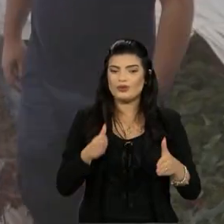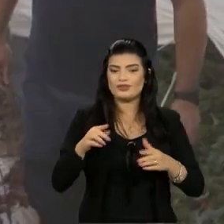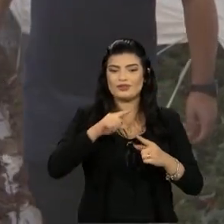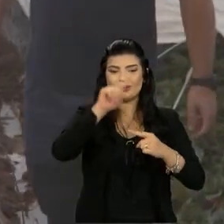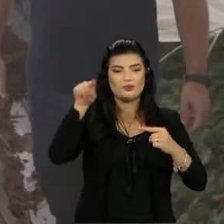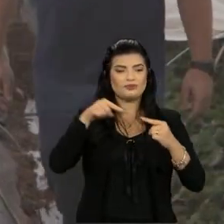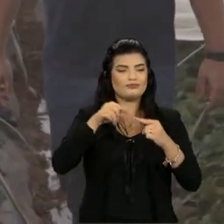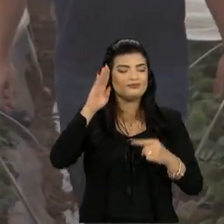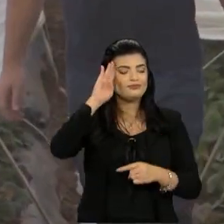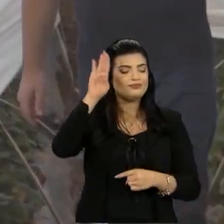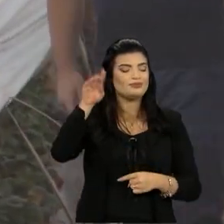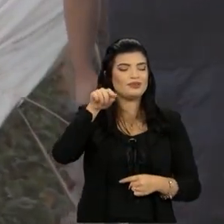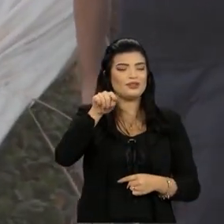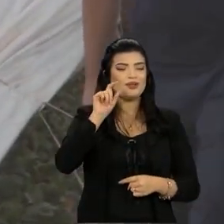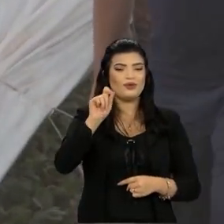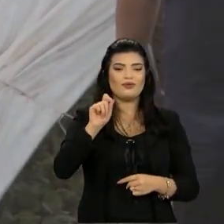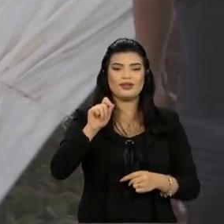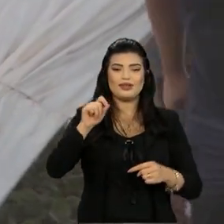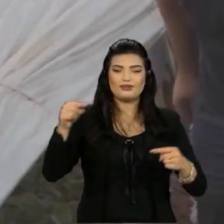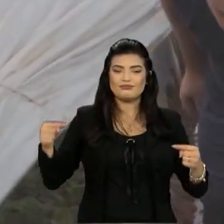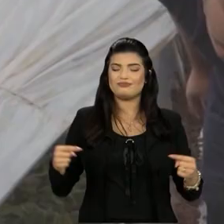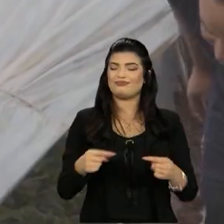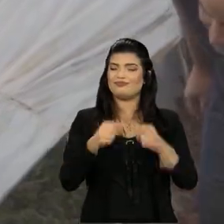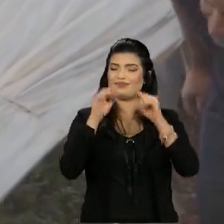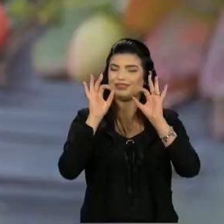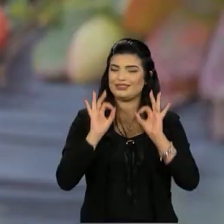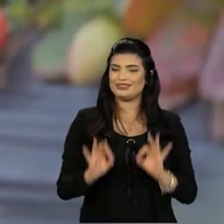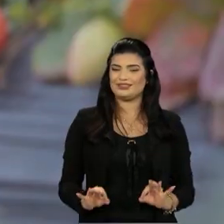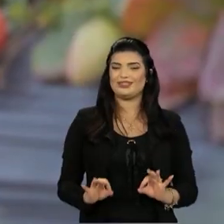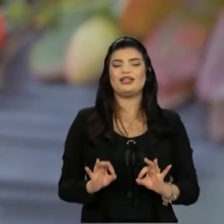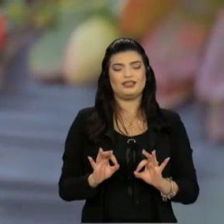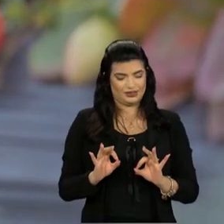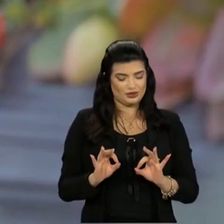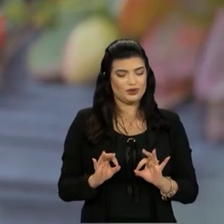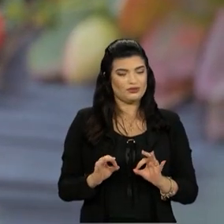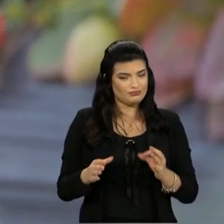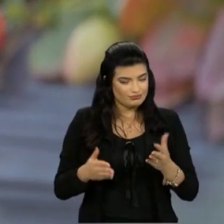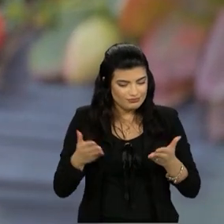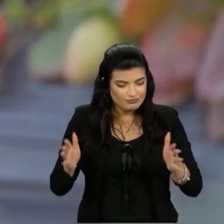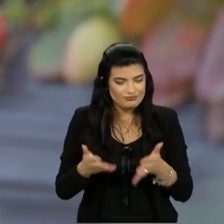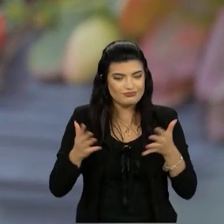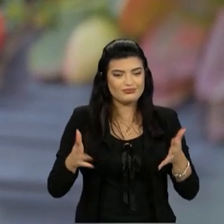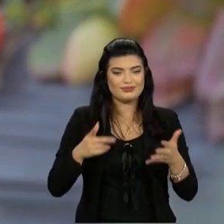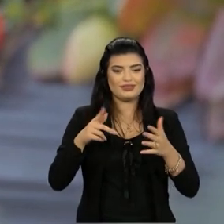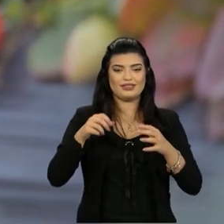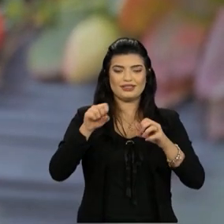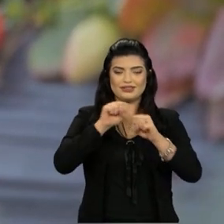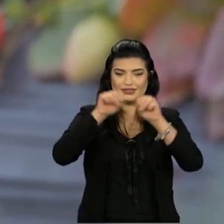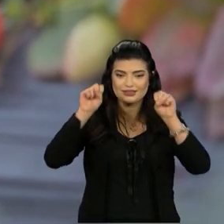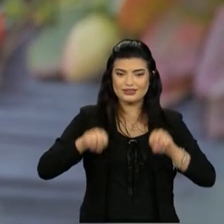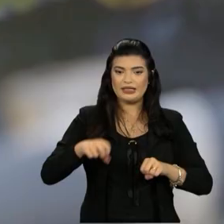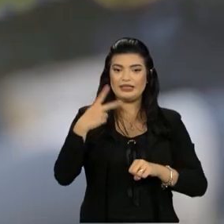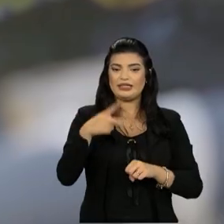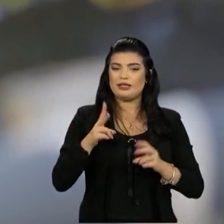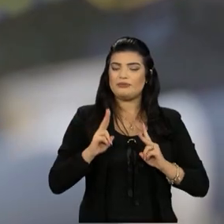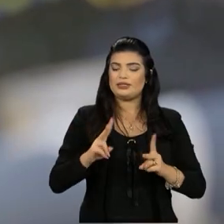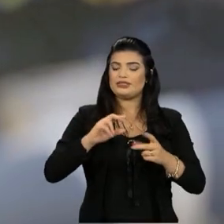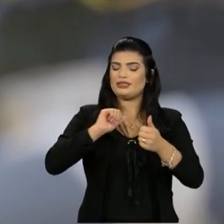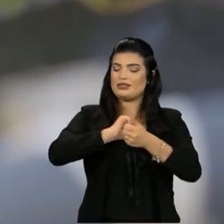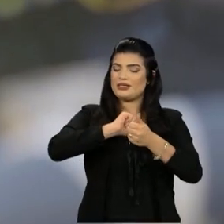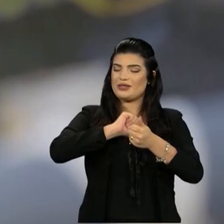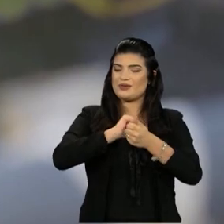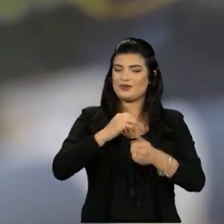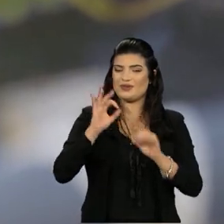objetivo principal de racionalizar o uso de defensivos, estimular o equilíbrio do ecossistema e manter a qualidade